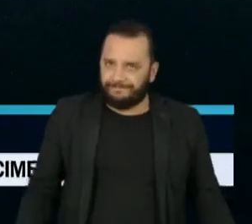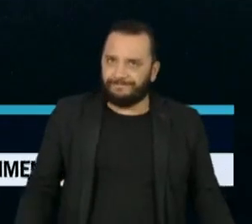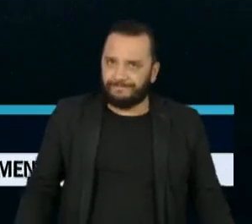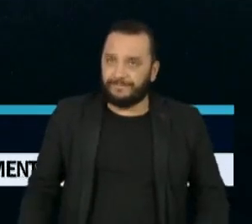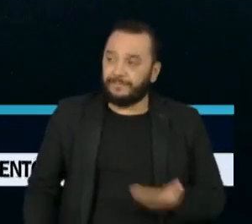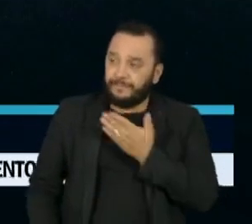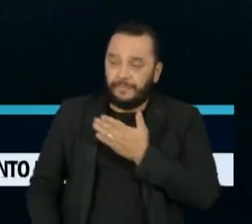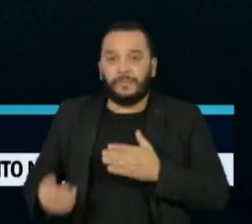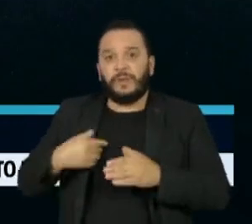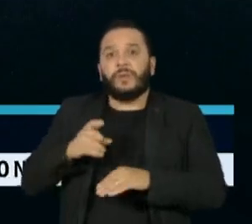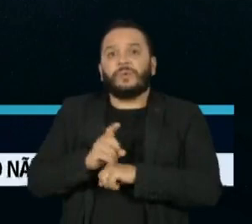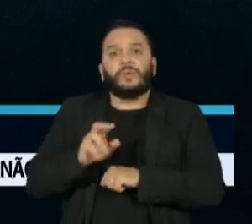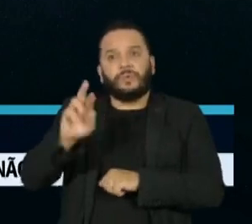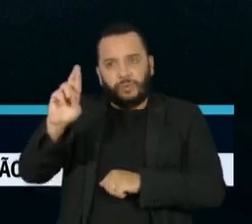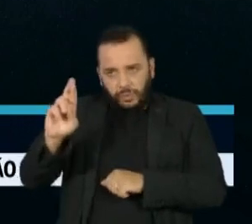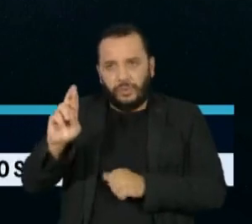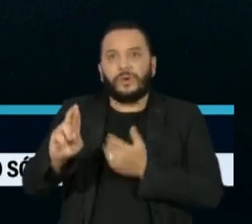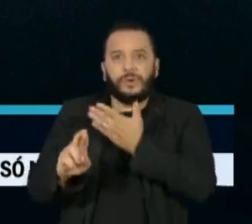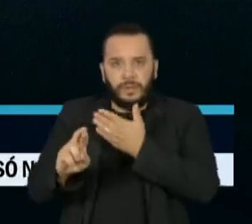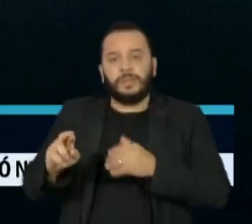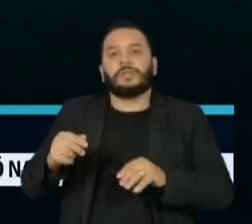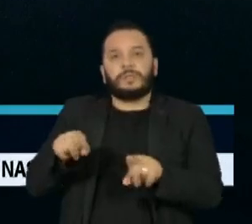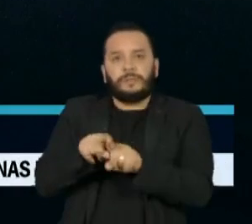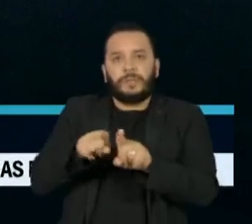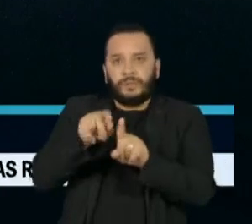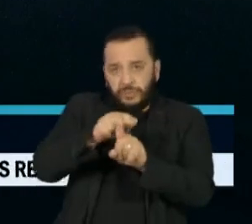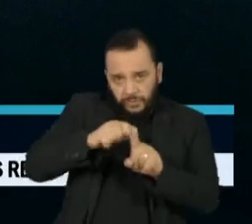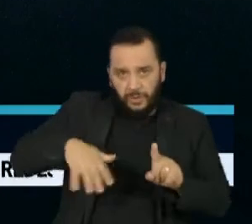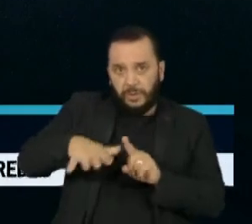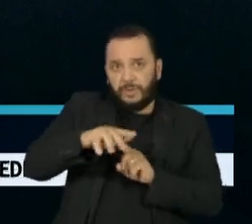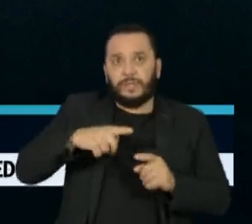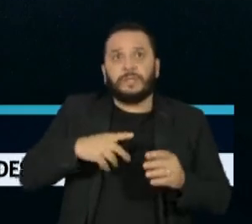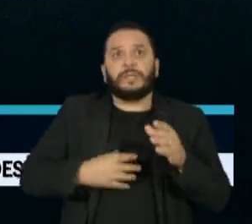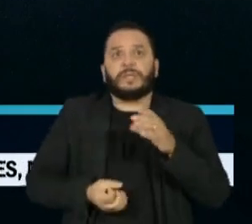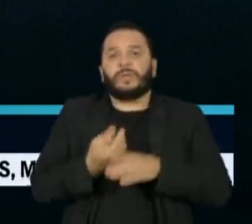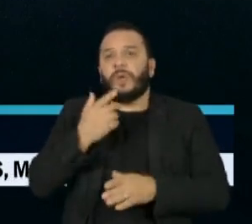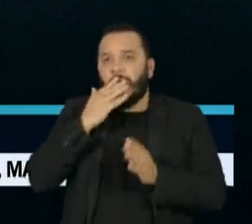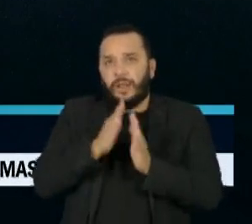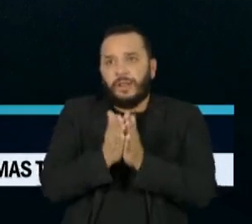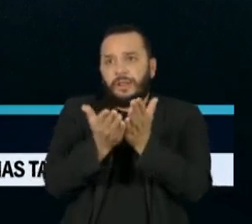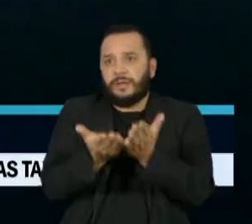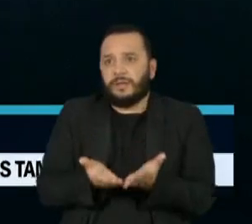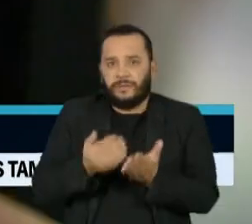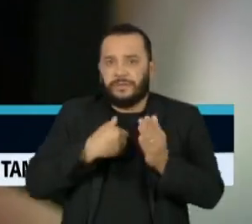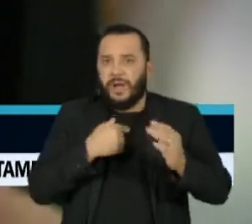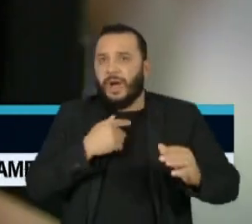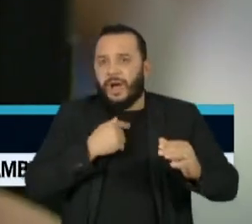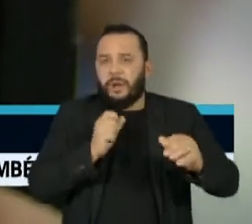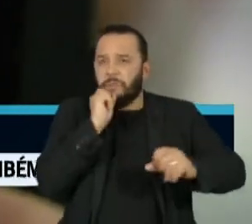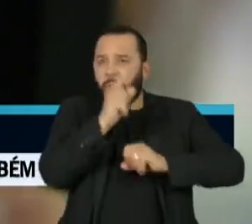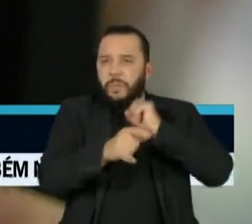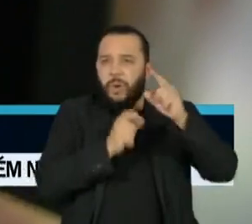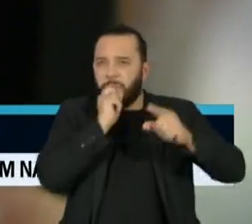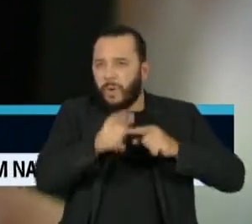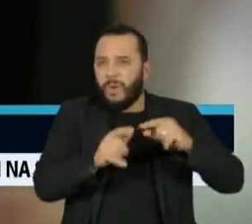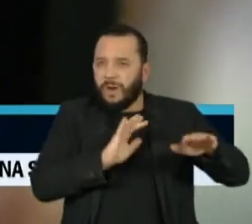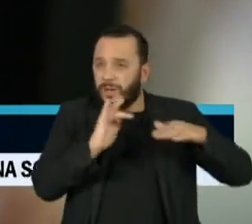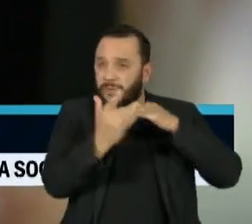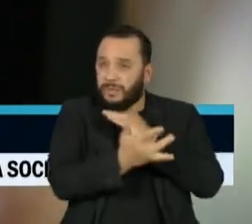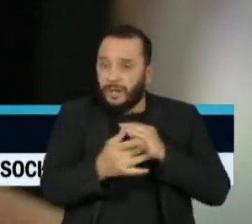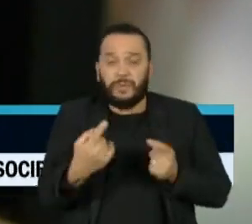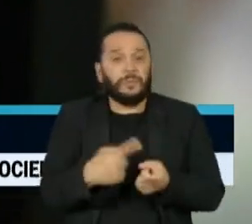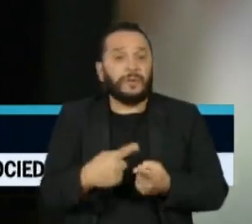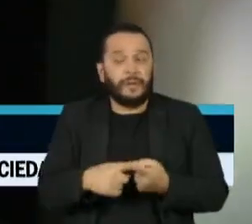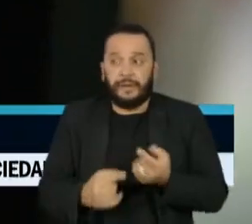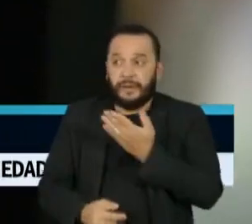sociólogo e doutor por uma universidade na Inglaterra é autor do livro Discurso de Ódio nas Redes Sociais. A obra é resultado de uma